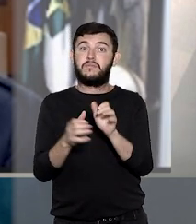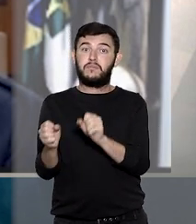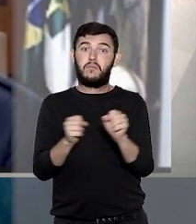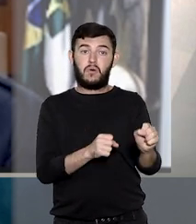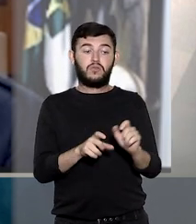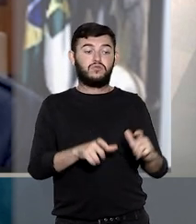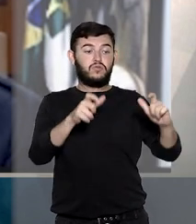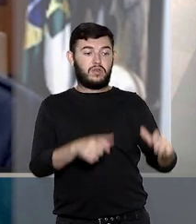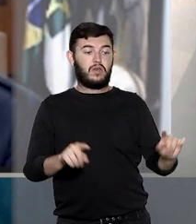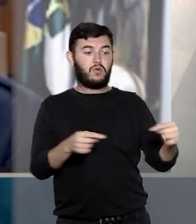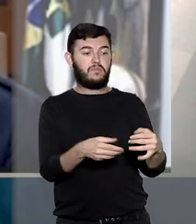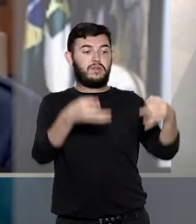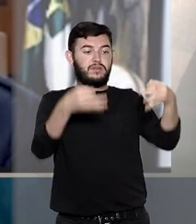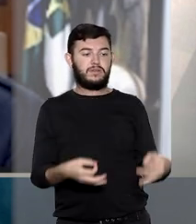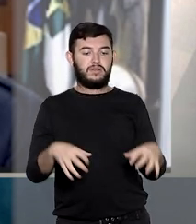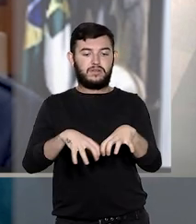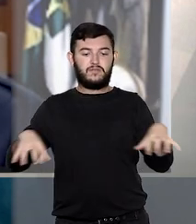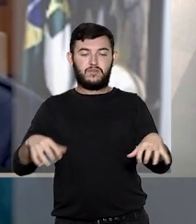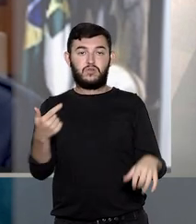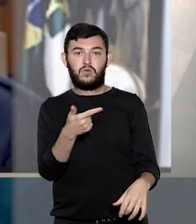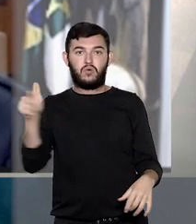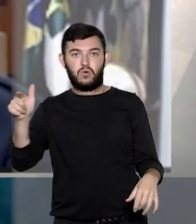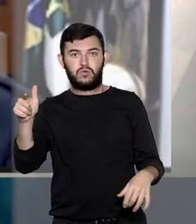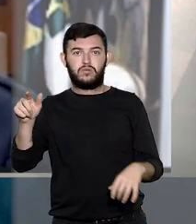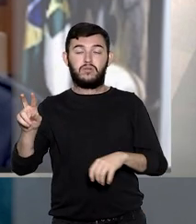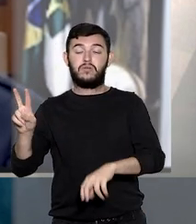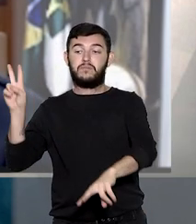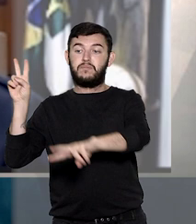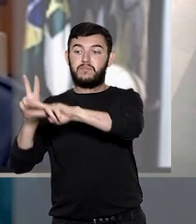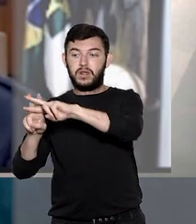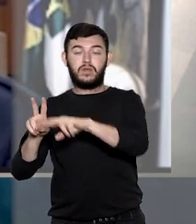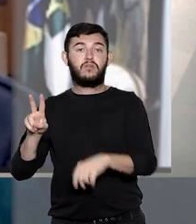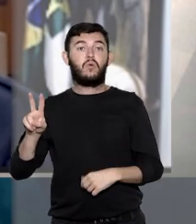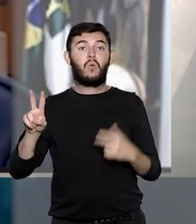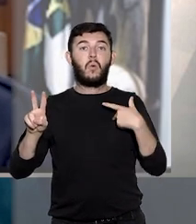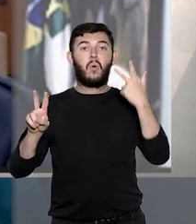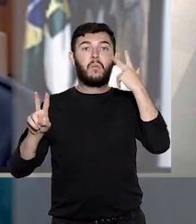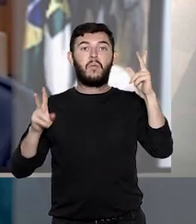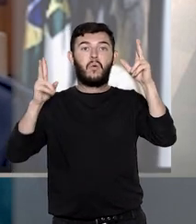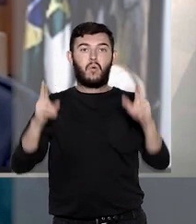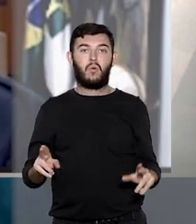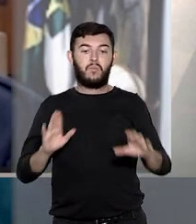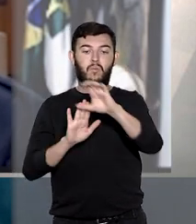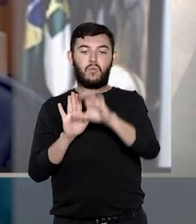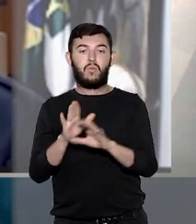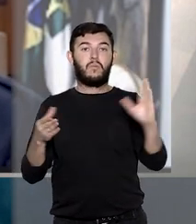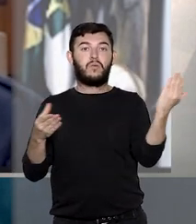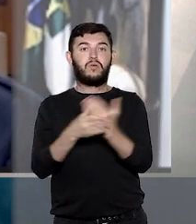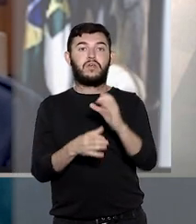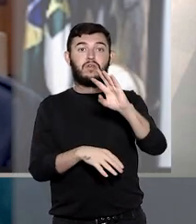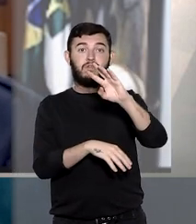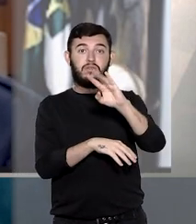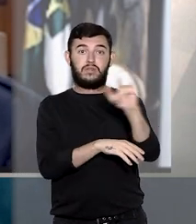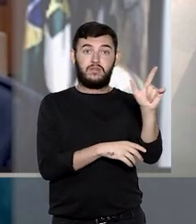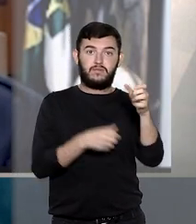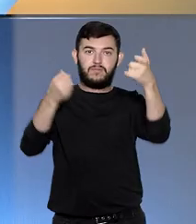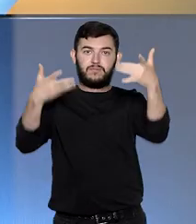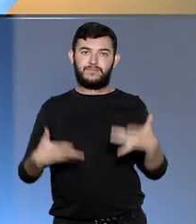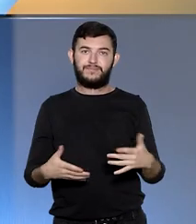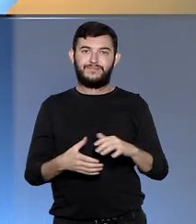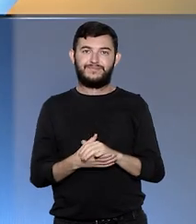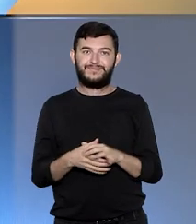um local apropriado, devidamente separado dos presos comuns, conforme previsão do Código de Processo Civil.